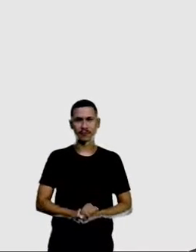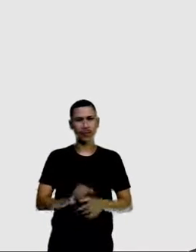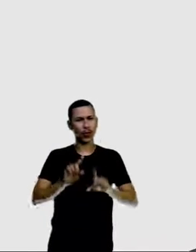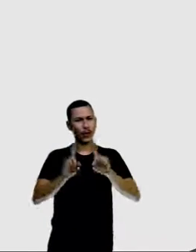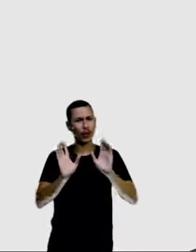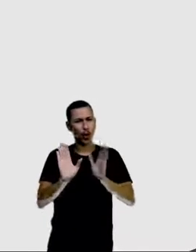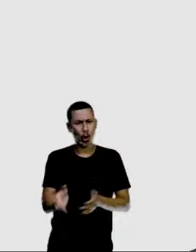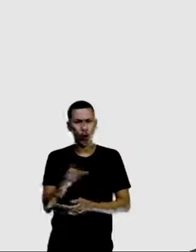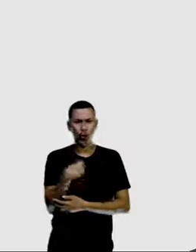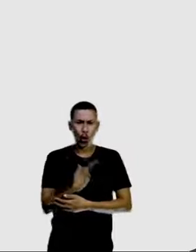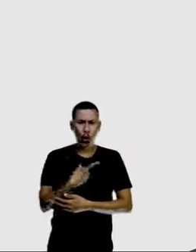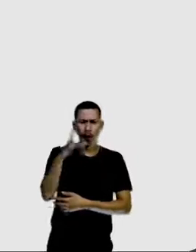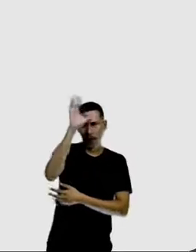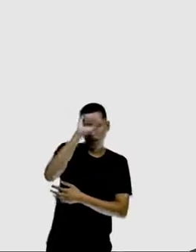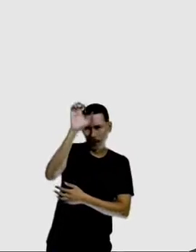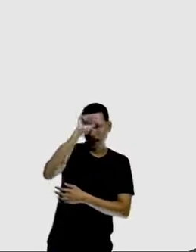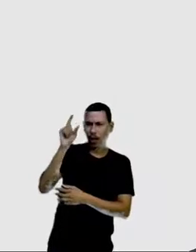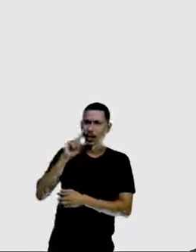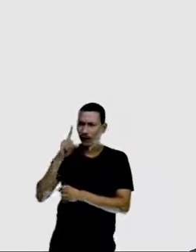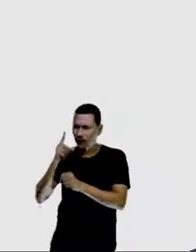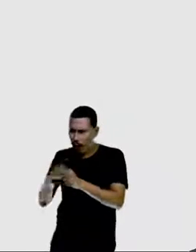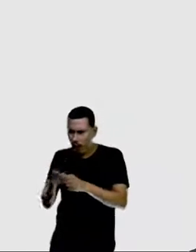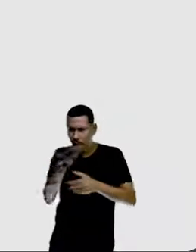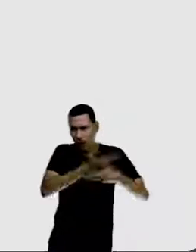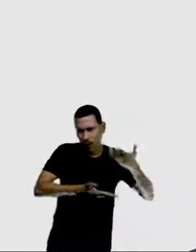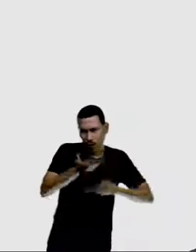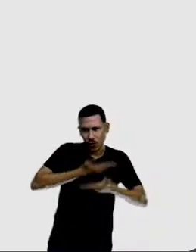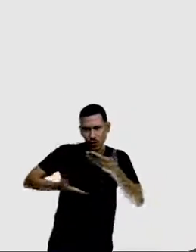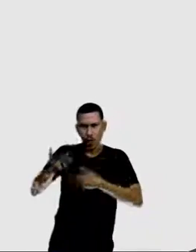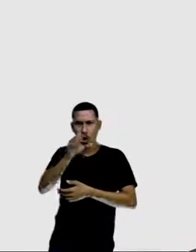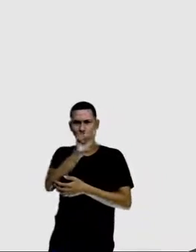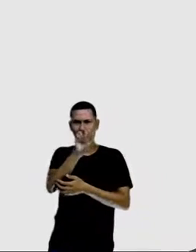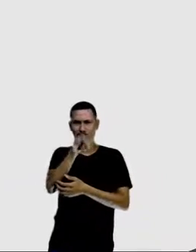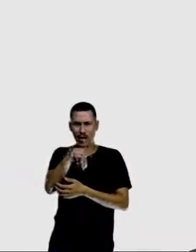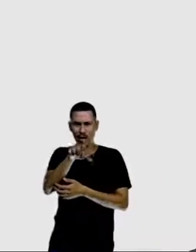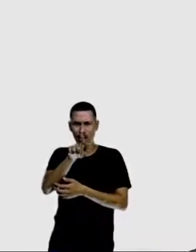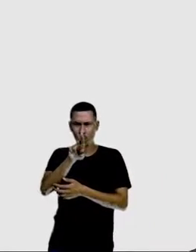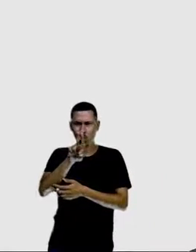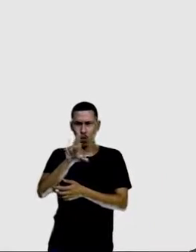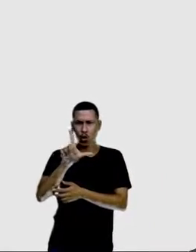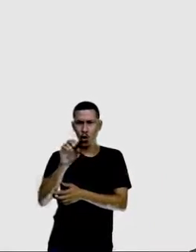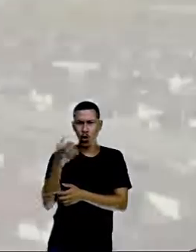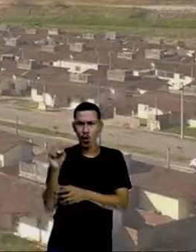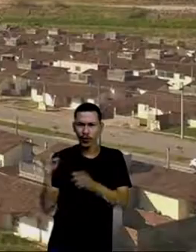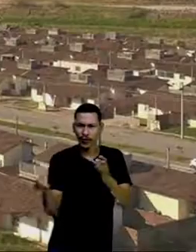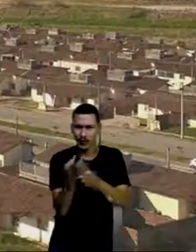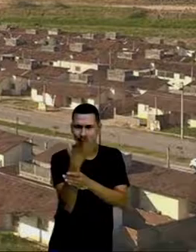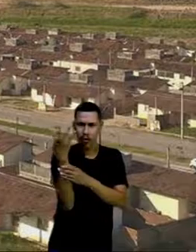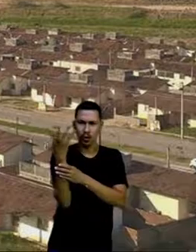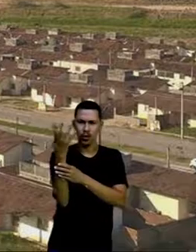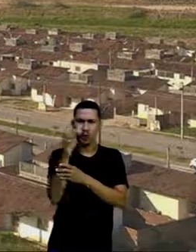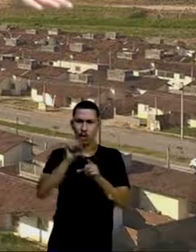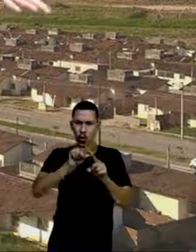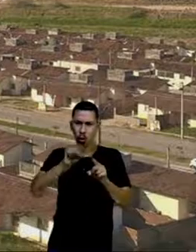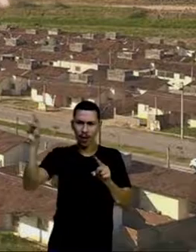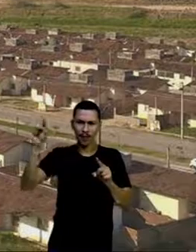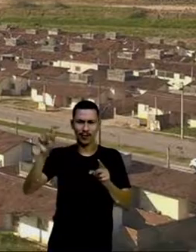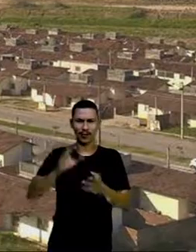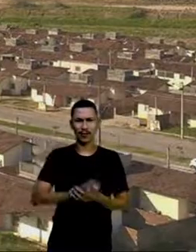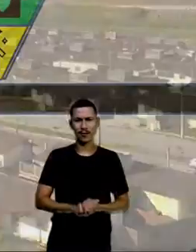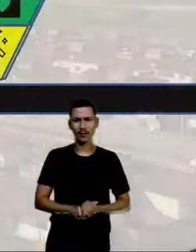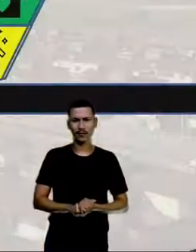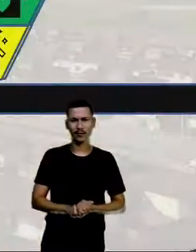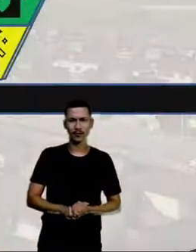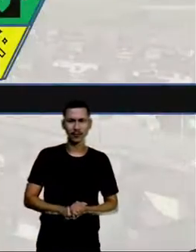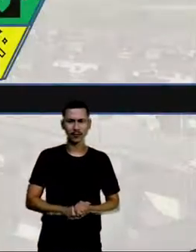mas hoje nós vamos identificar as relações entre ângulos que são formados por reta. E, para isso, eu venho aqui,